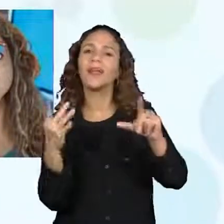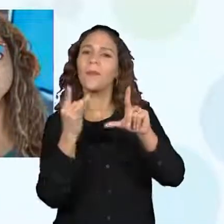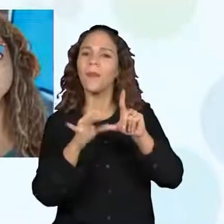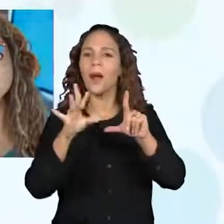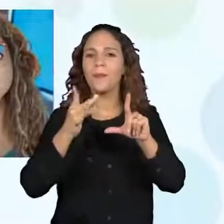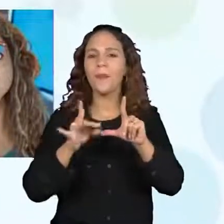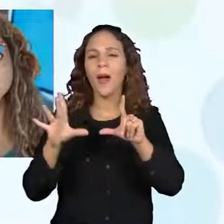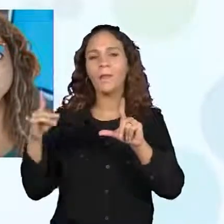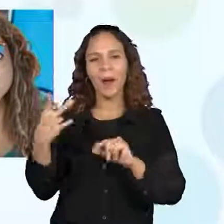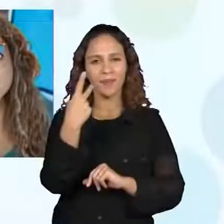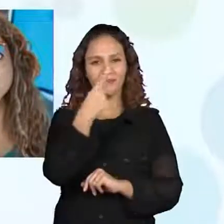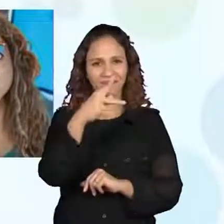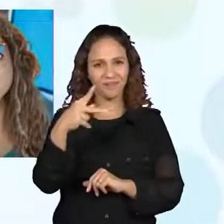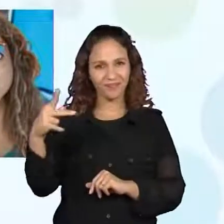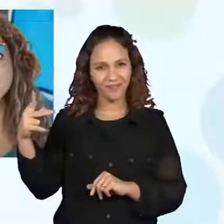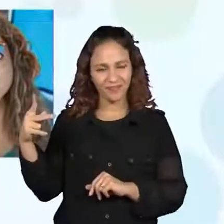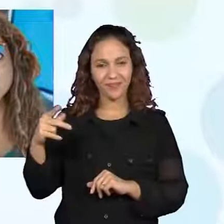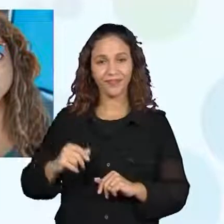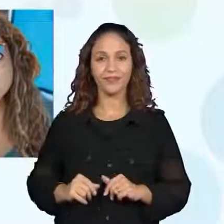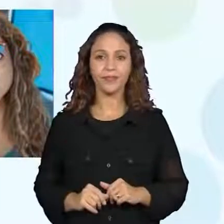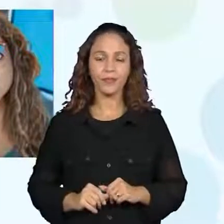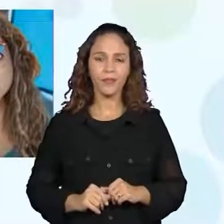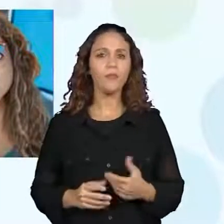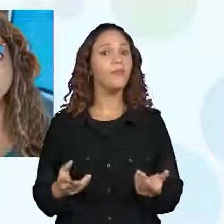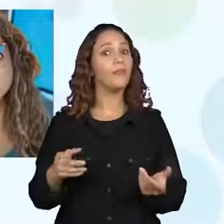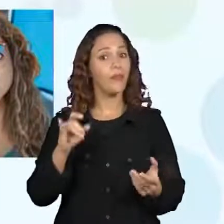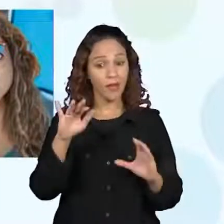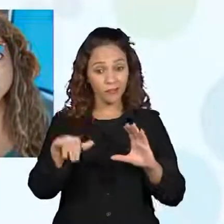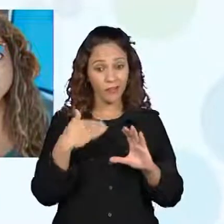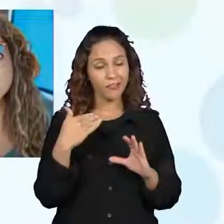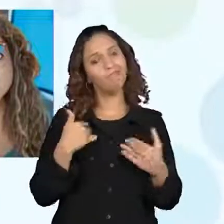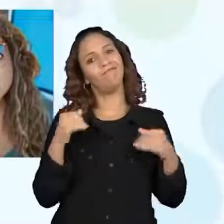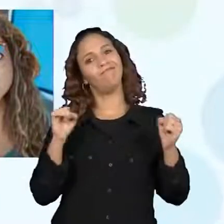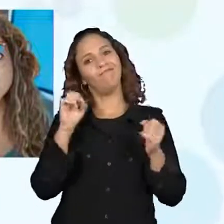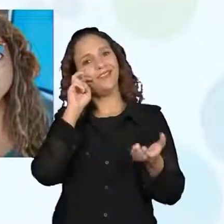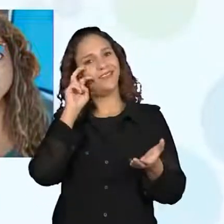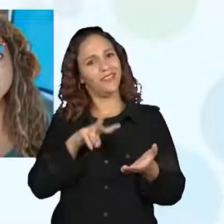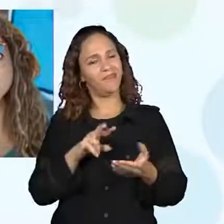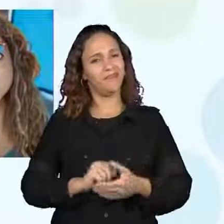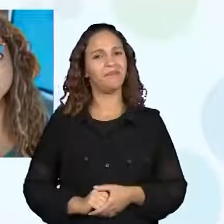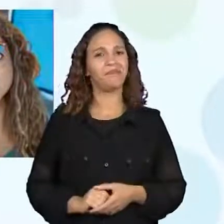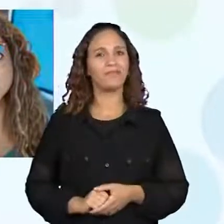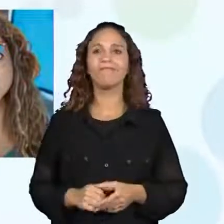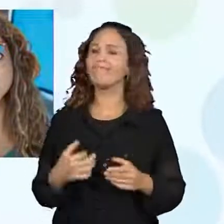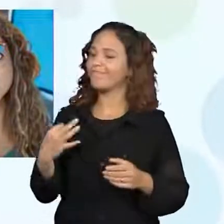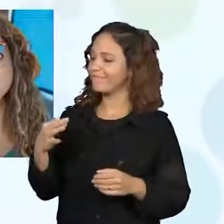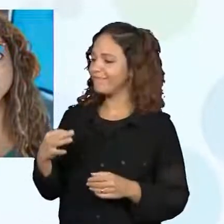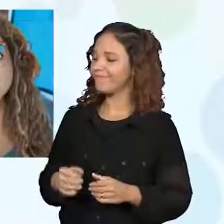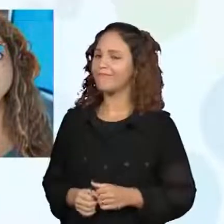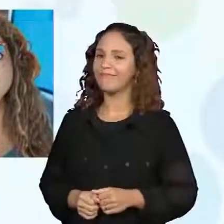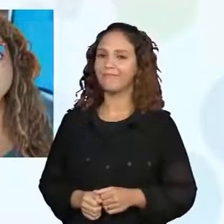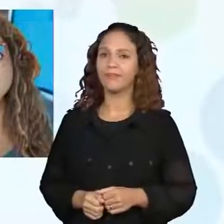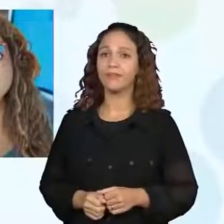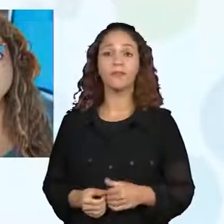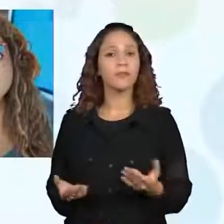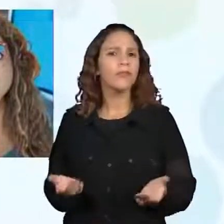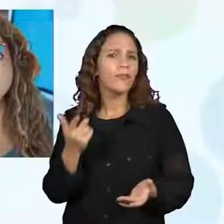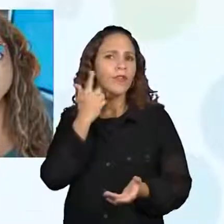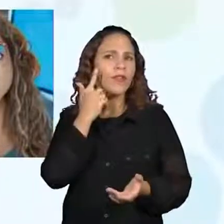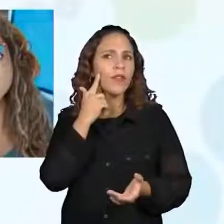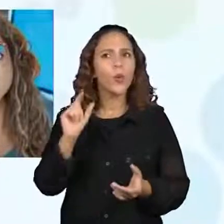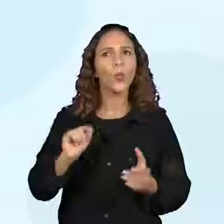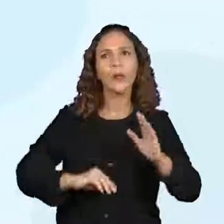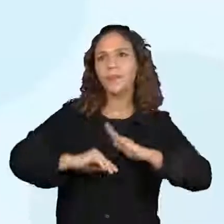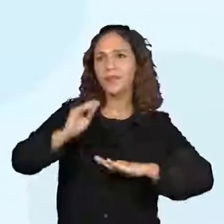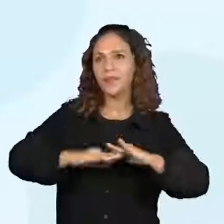registros de vocês que nós vamos amar receber todos aí, não é, Pro? Isso mesmo. Então, vamos ver qual é a